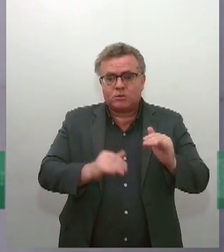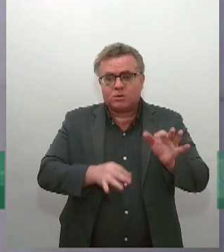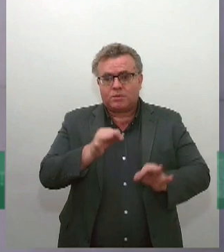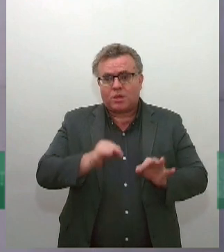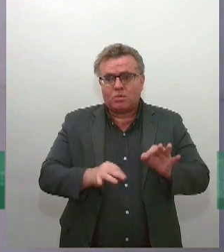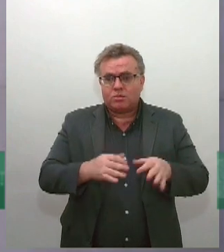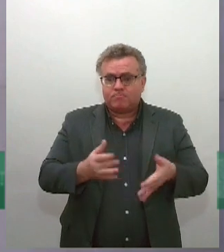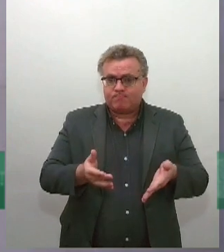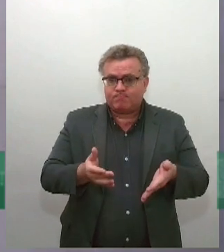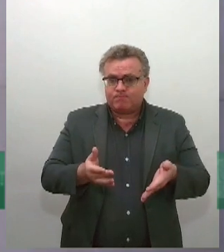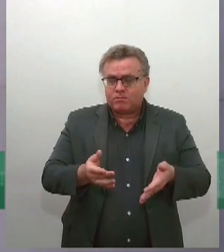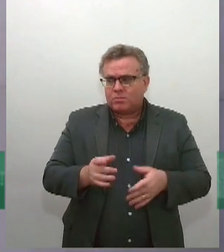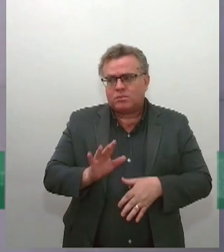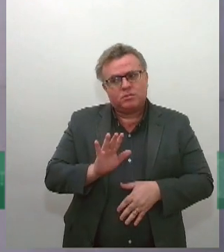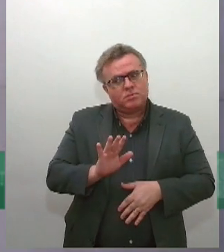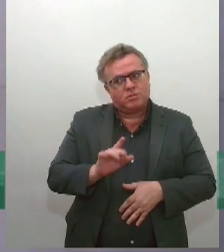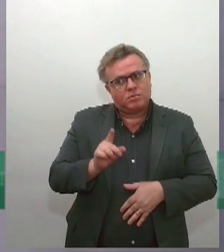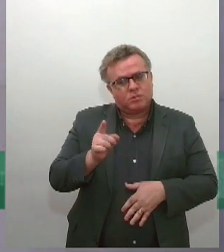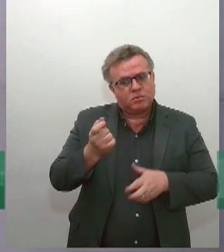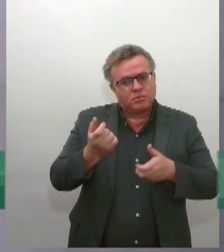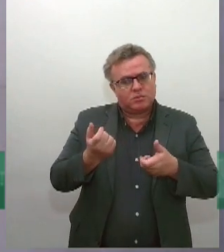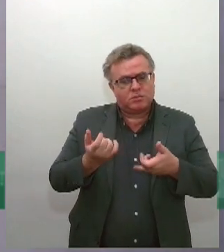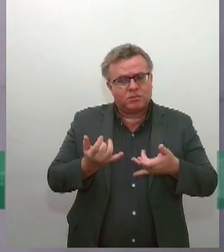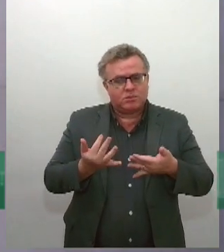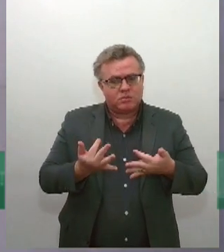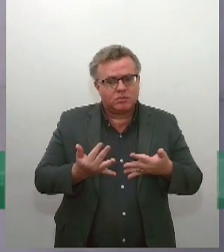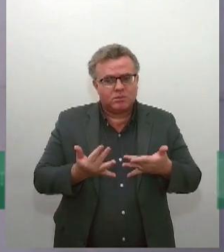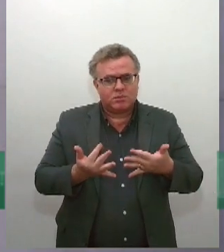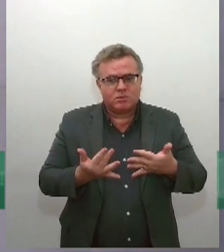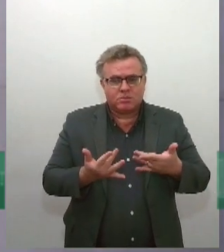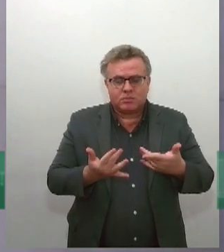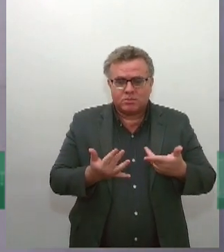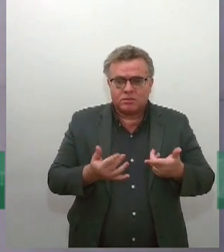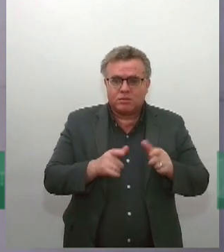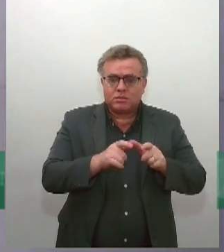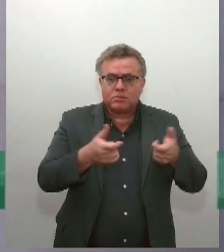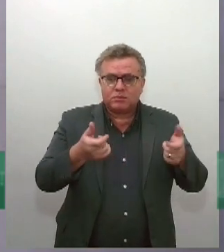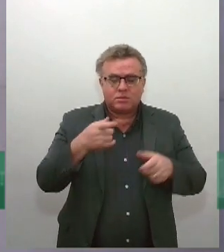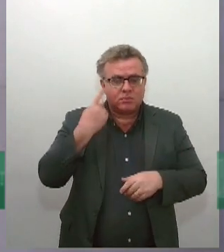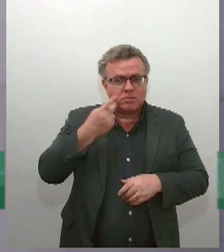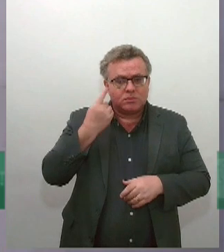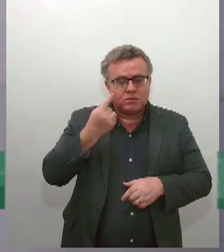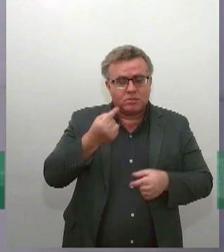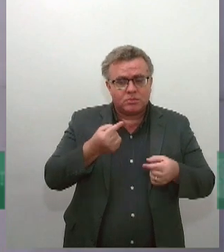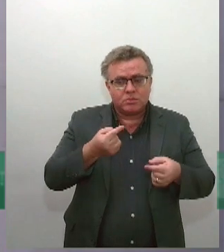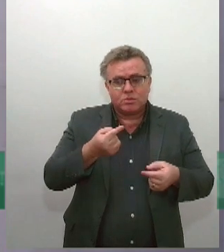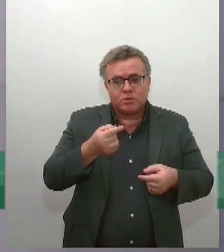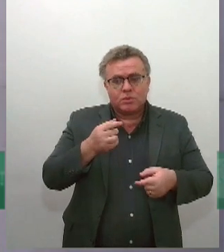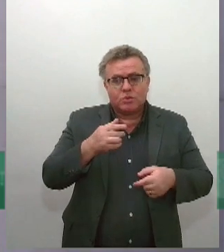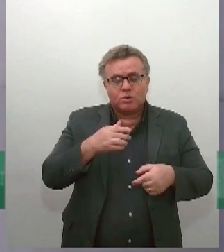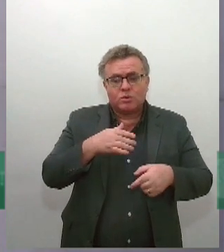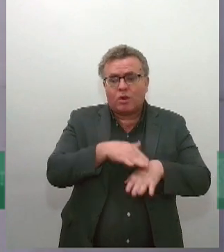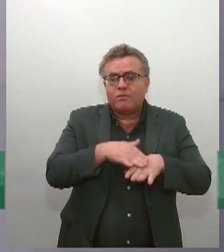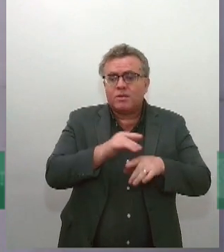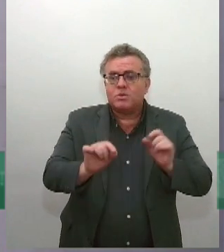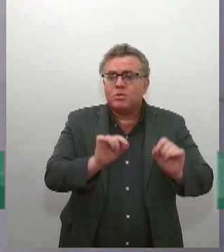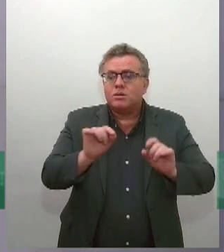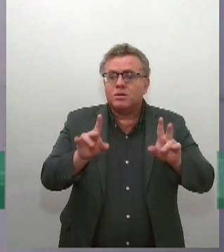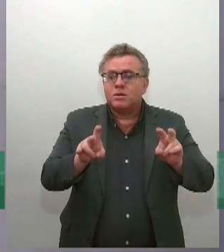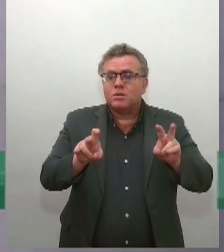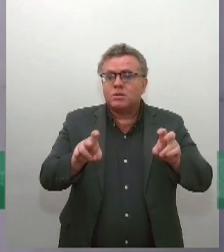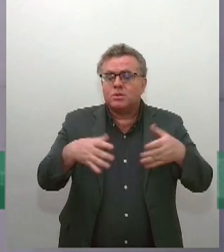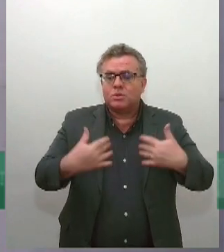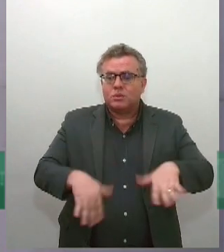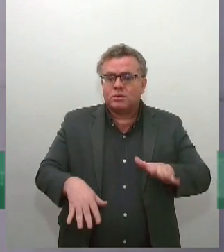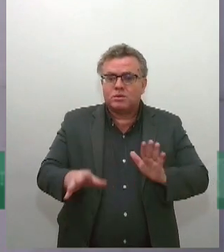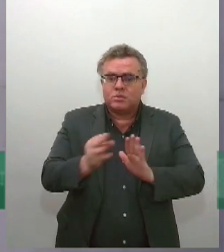boa parte da parte política do que se discute também não está na PEC, ou seja, existem algumas coisas que estão